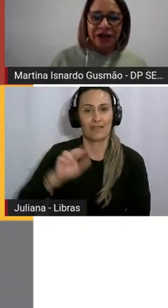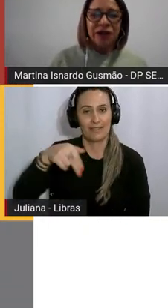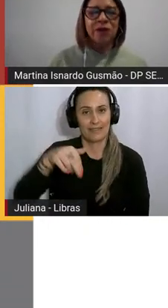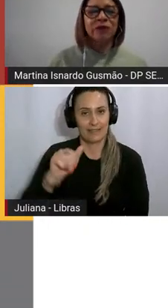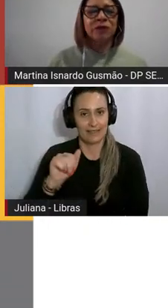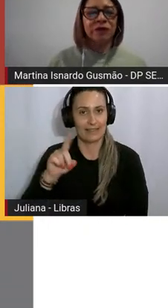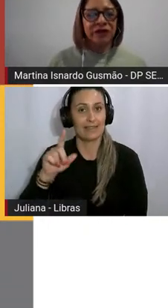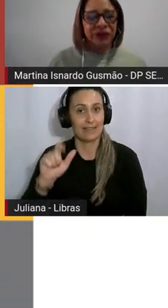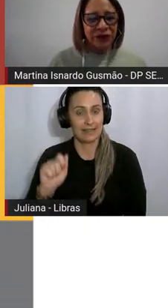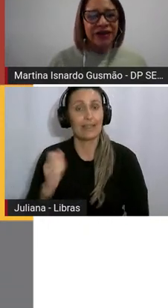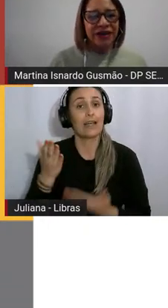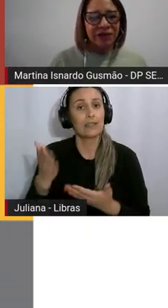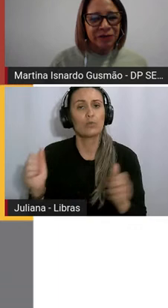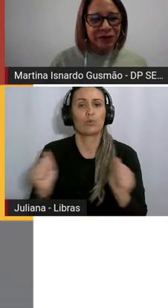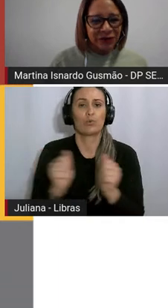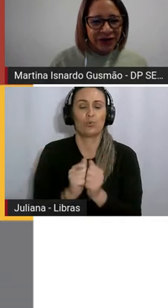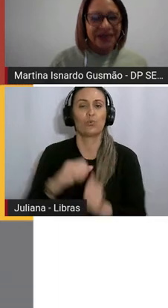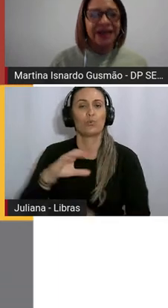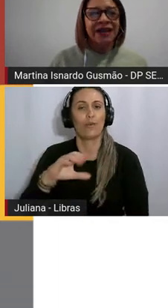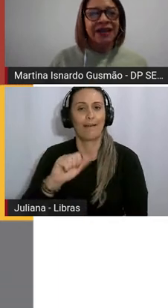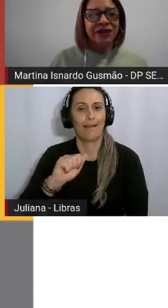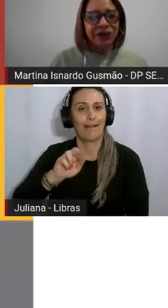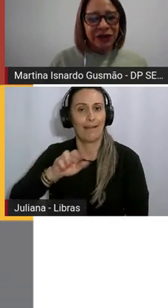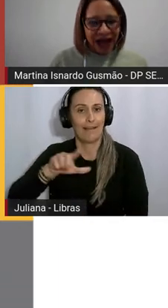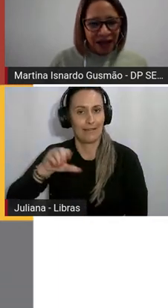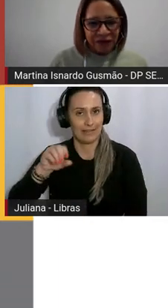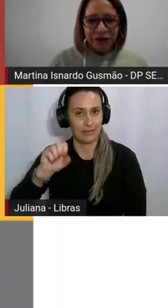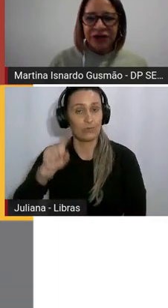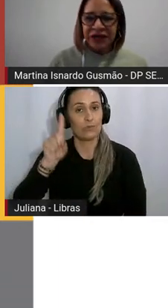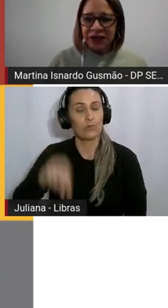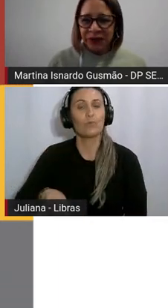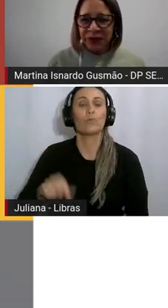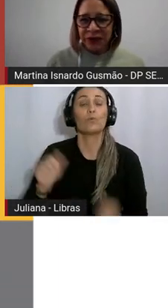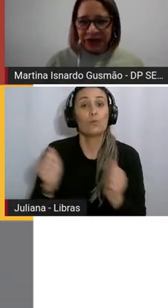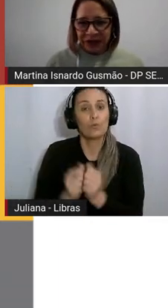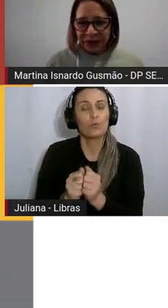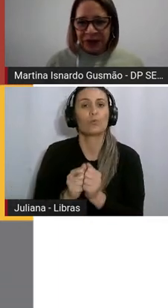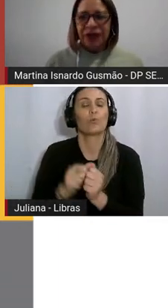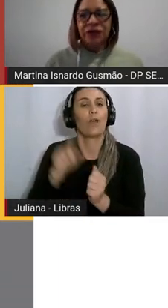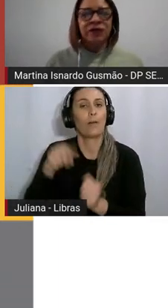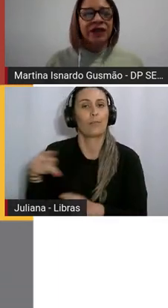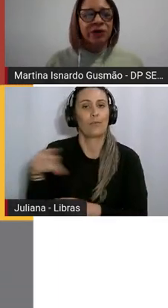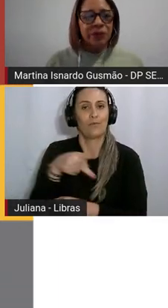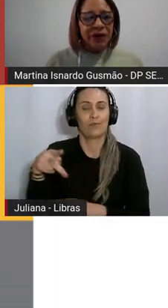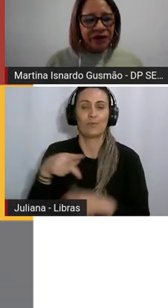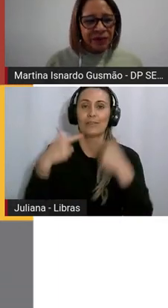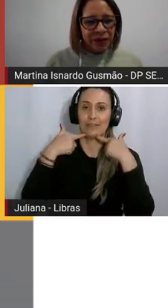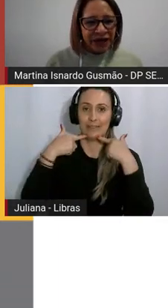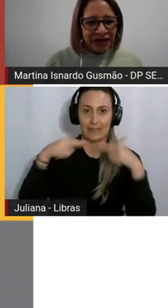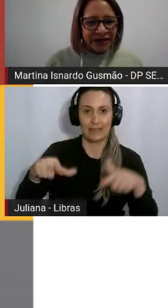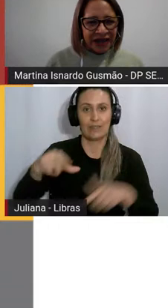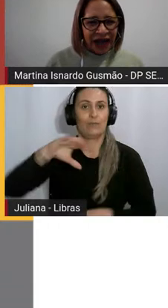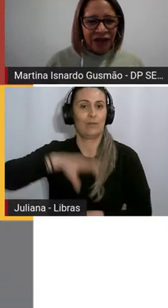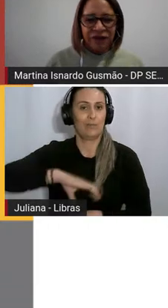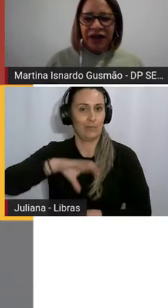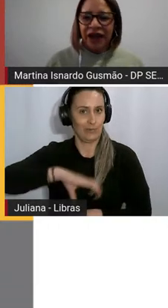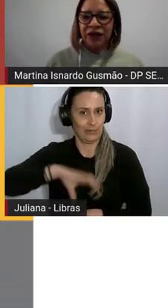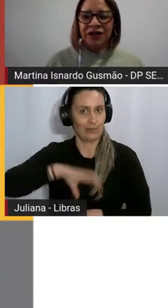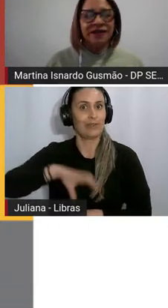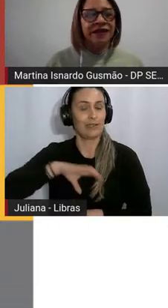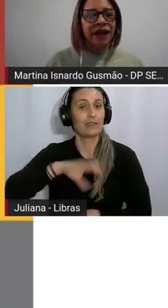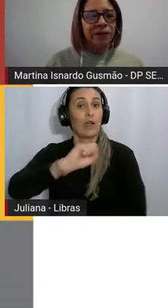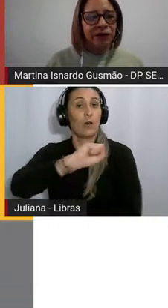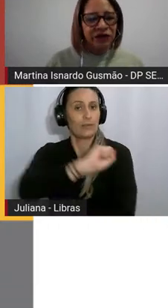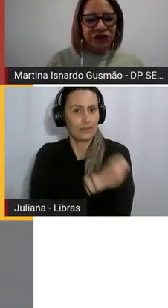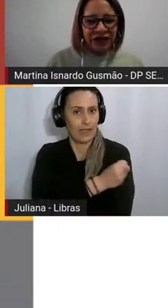Bartkoski, com os professores de língua portuguesa de oitavo e nono ano. Nos acompanham também nesta live as